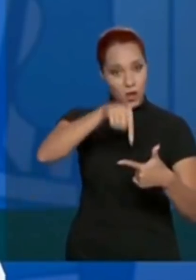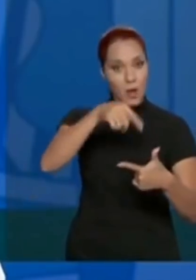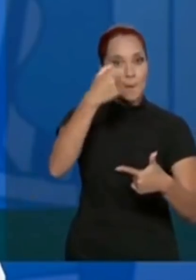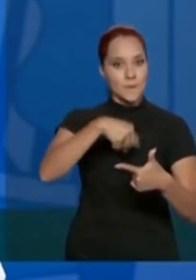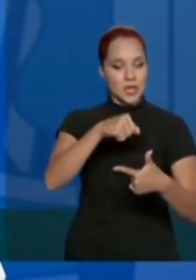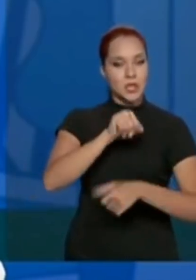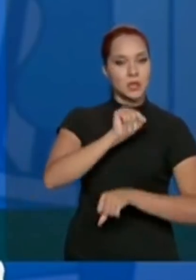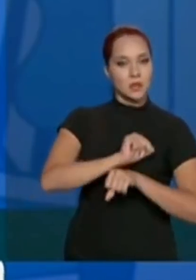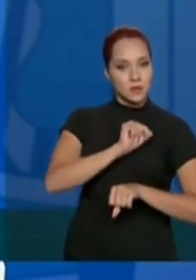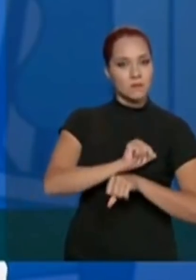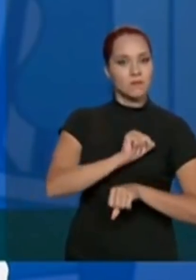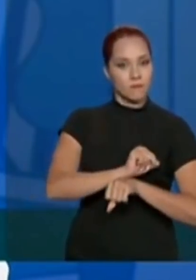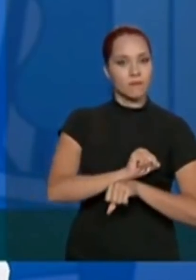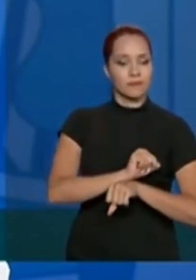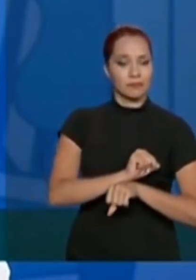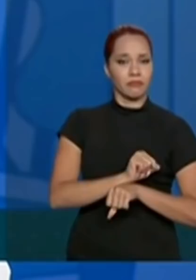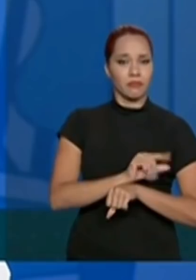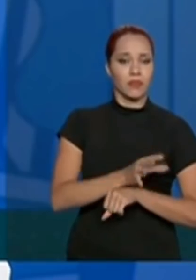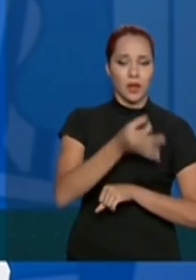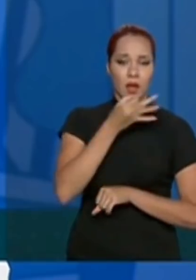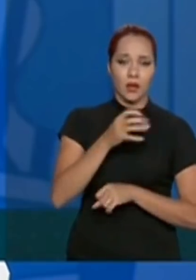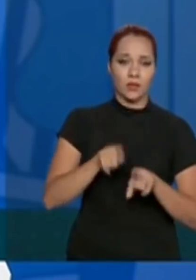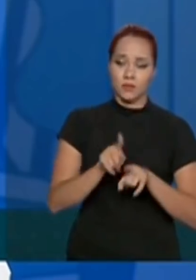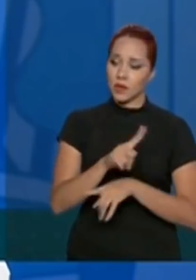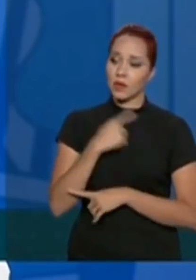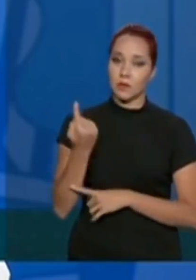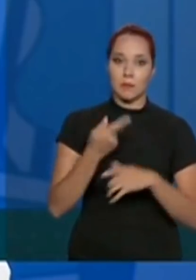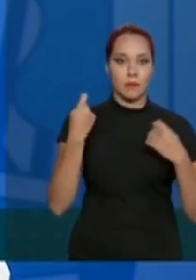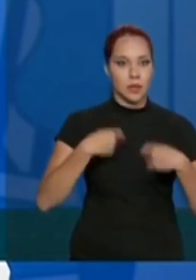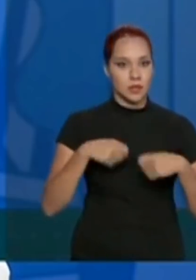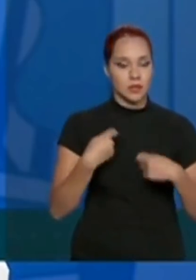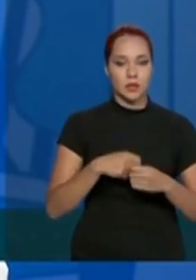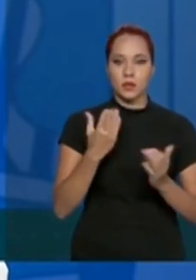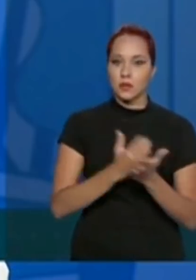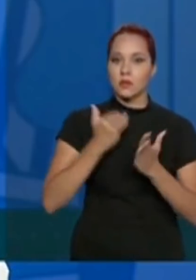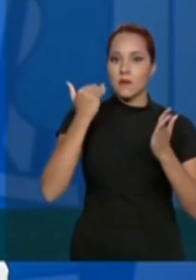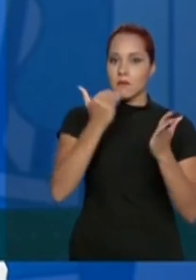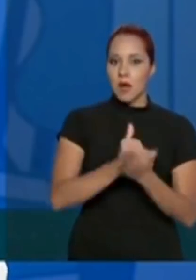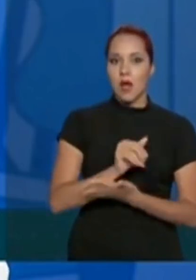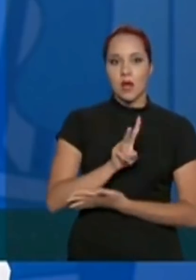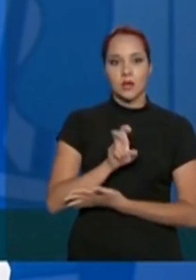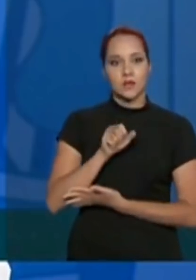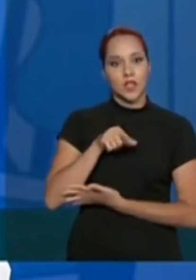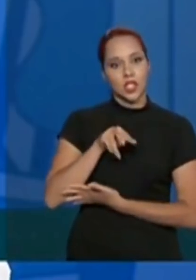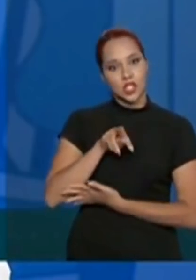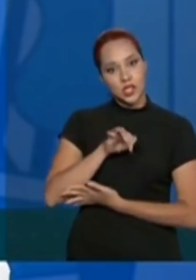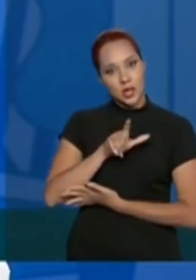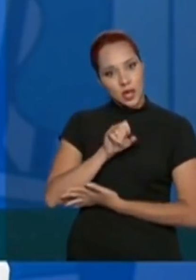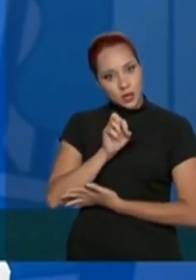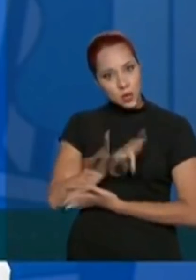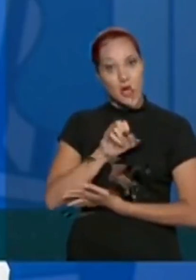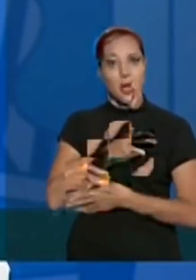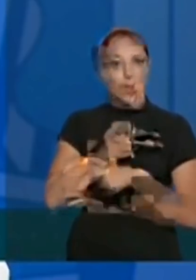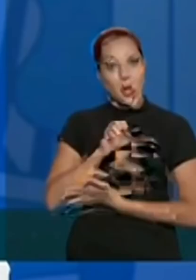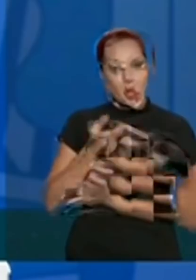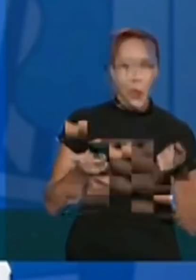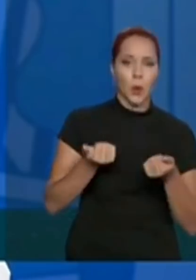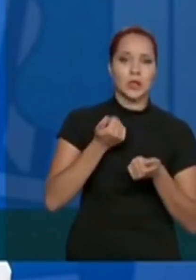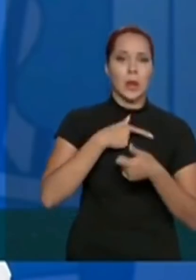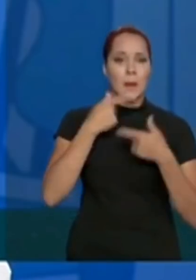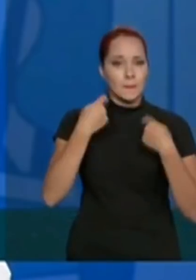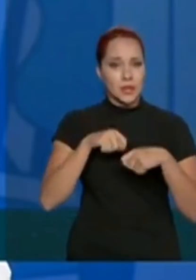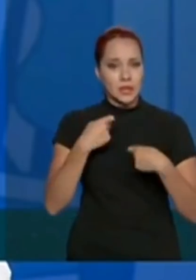deve aguardar, acho que a gente precisa de mais ventiladores, acho que a gente tem que capacitar